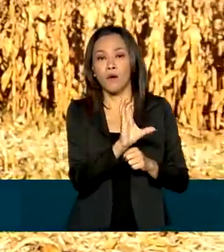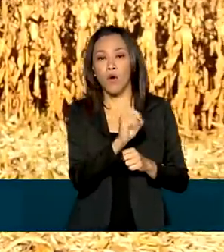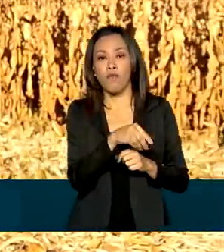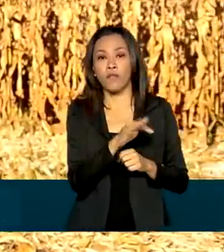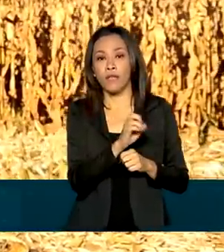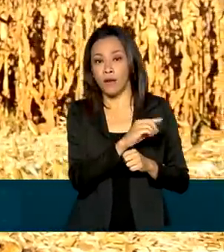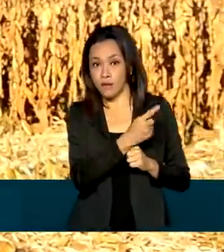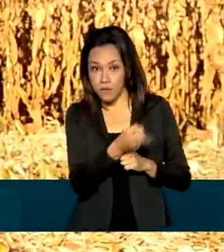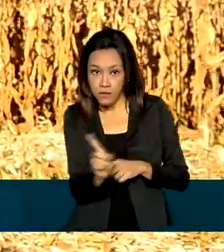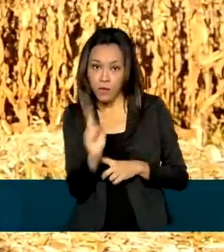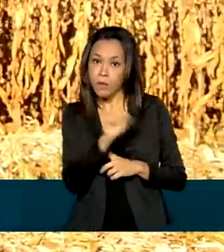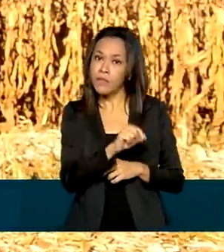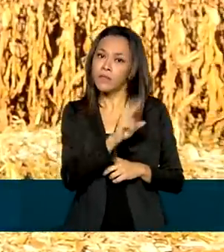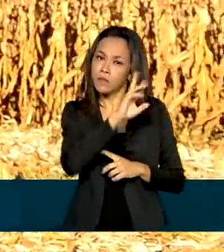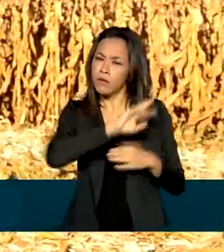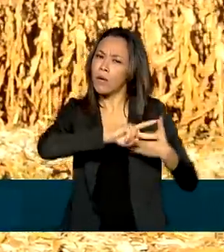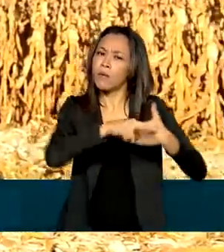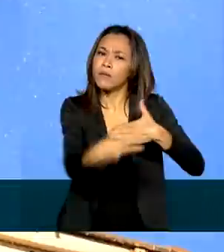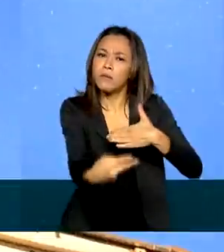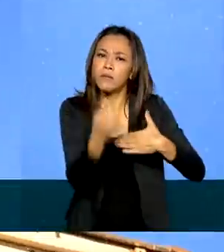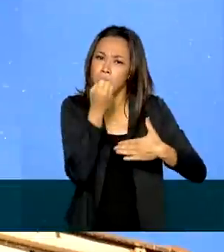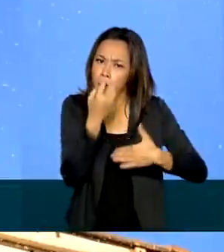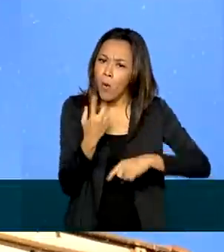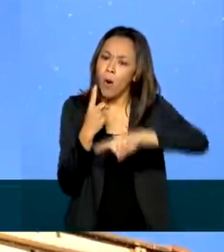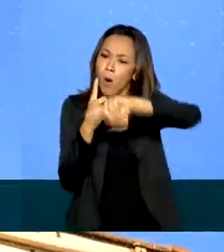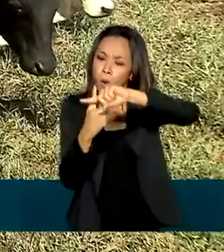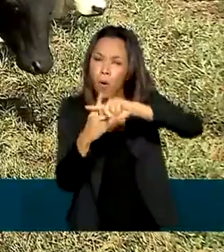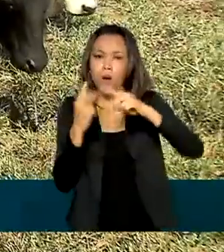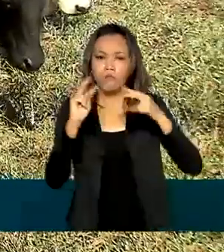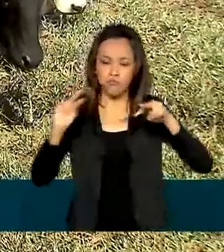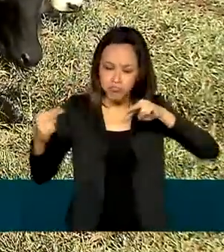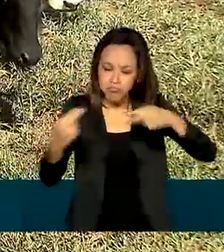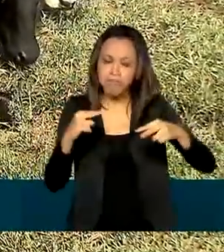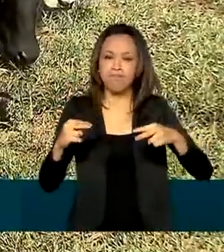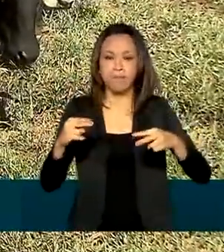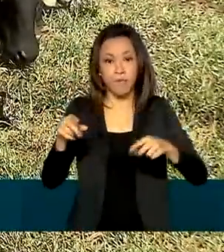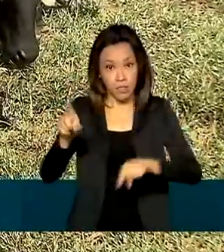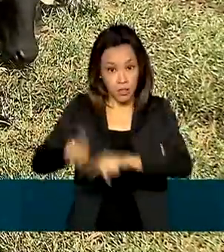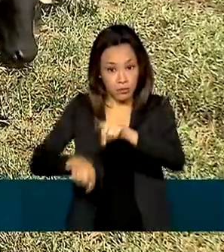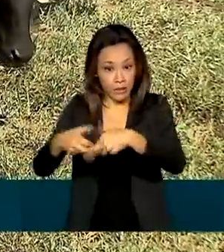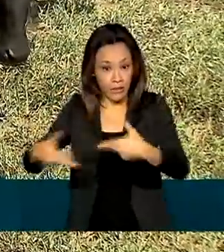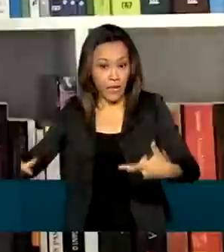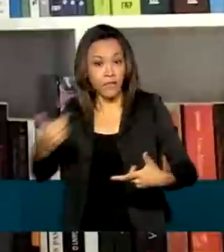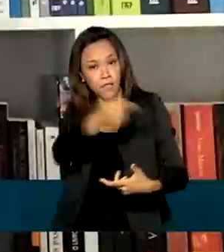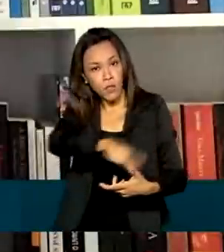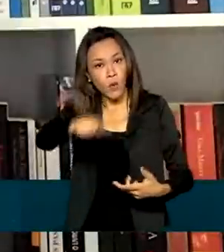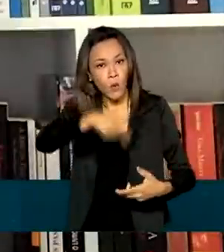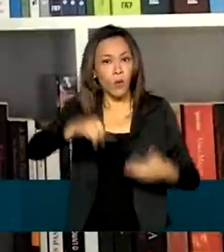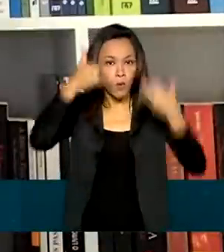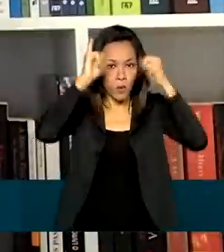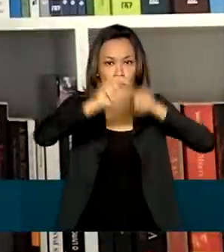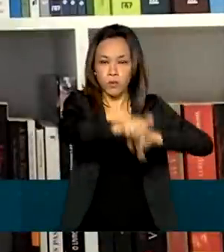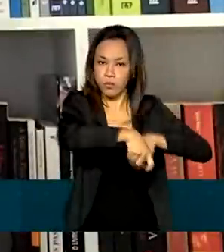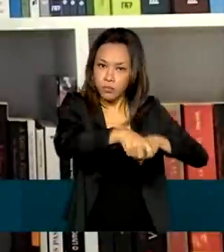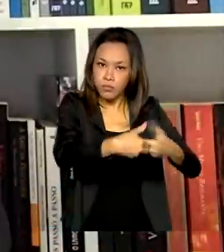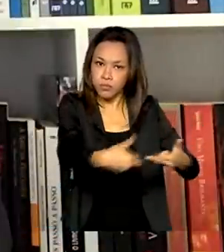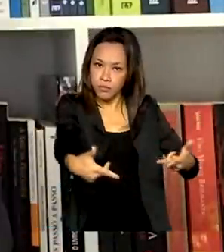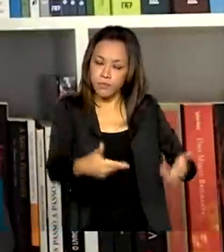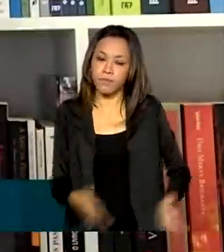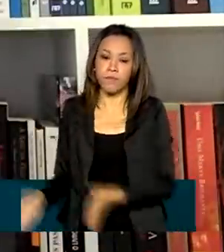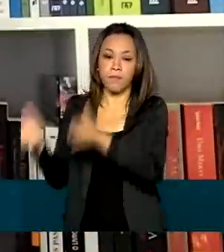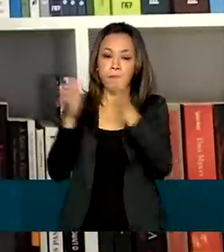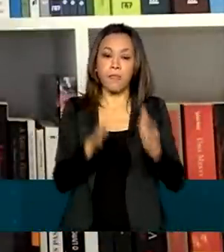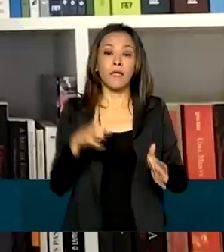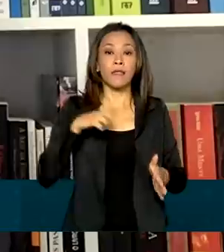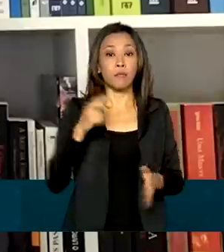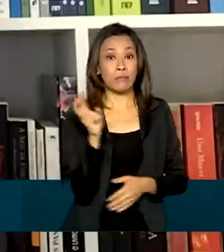este ano é o reflexo da boa expectativa da safra de grãos e de alguns produtos da pecuária. Nós temos os cinco produtos que